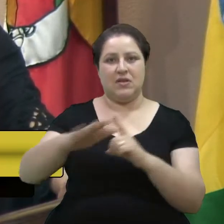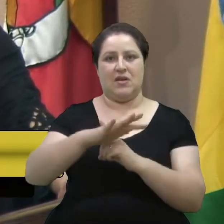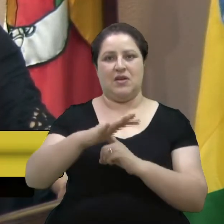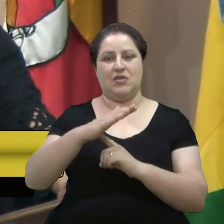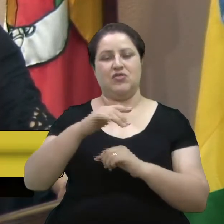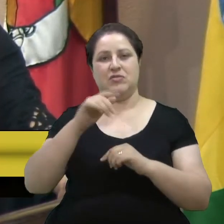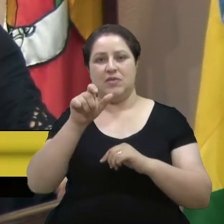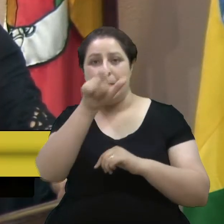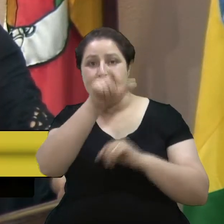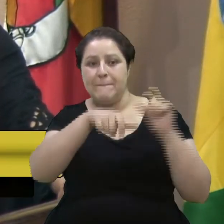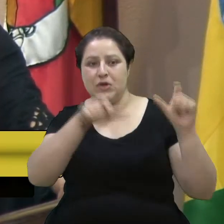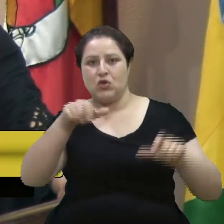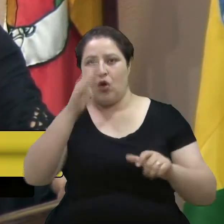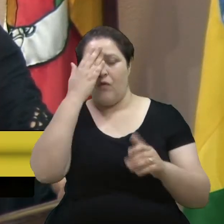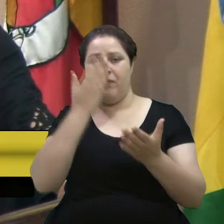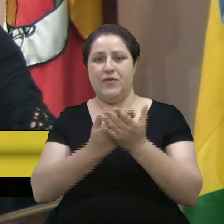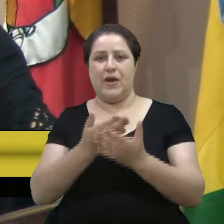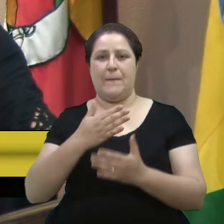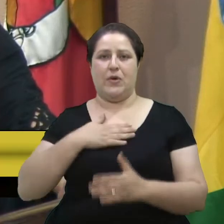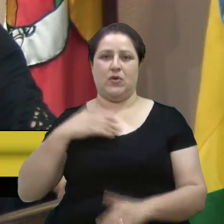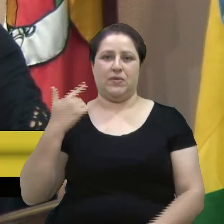pessoas confiam no trabalho da gente.